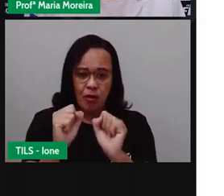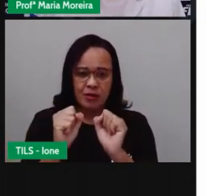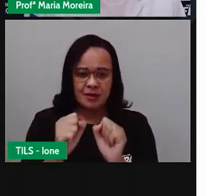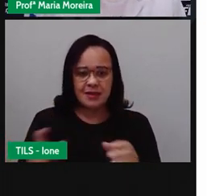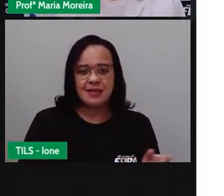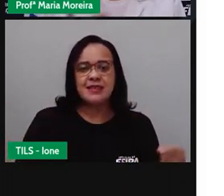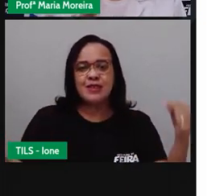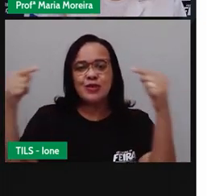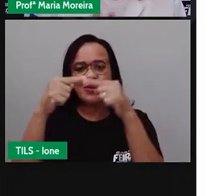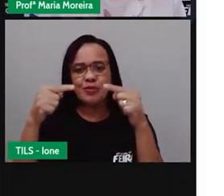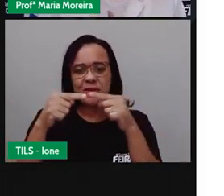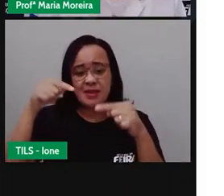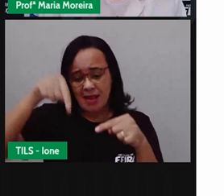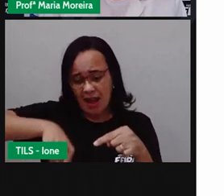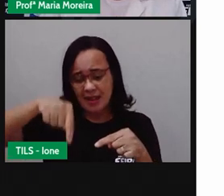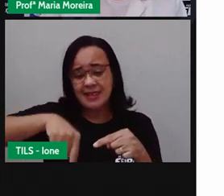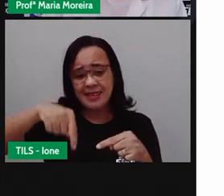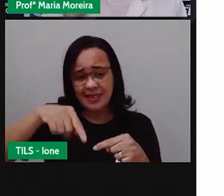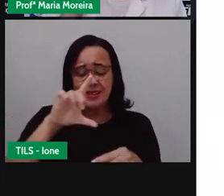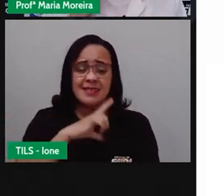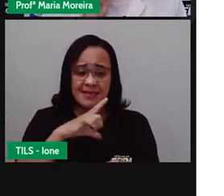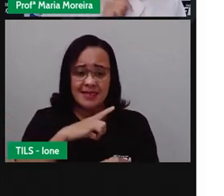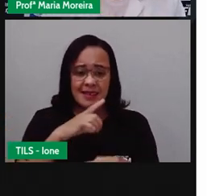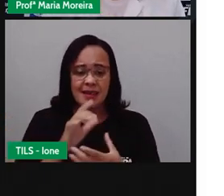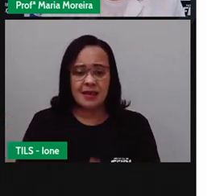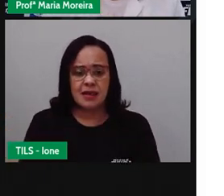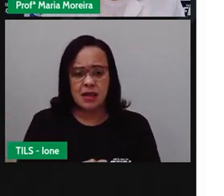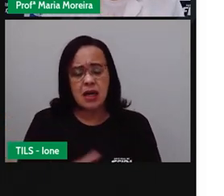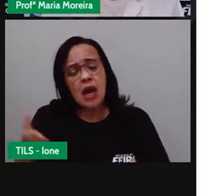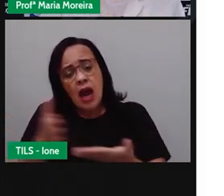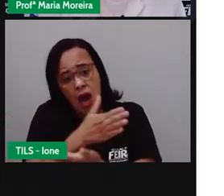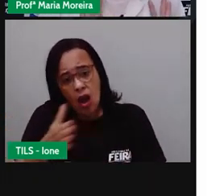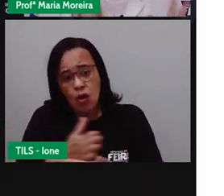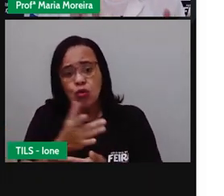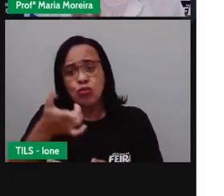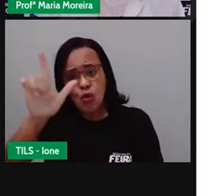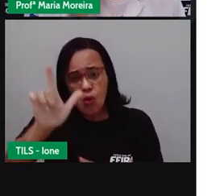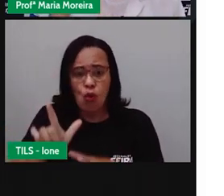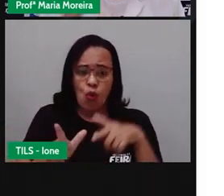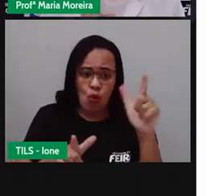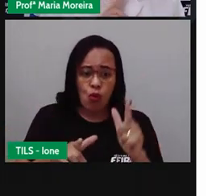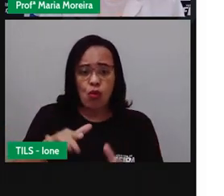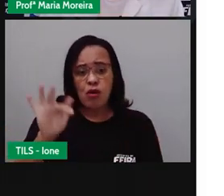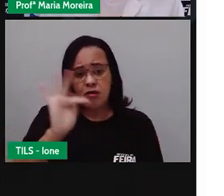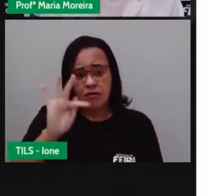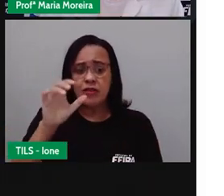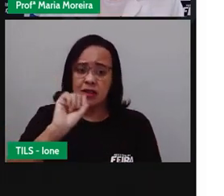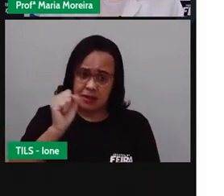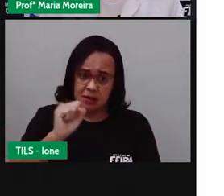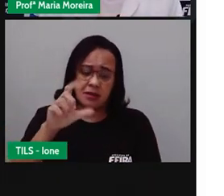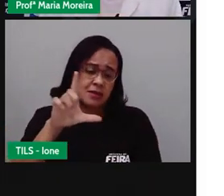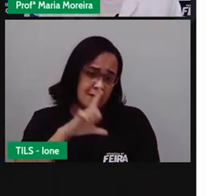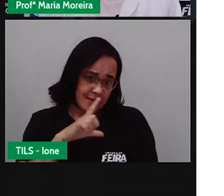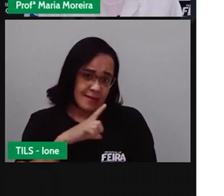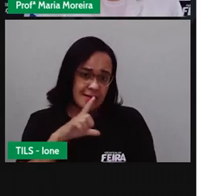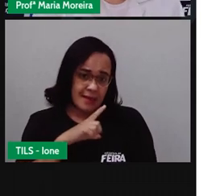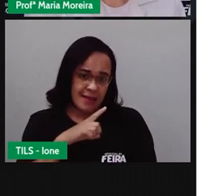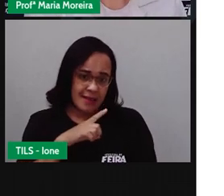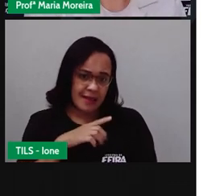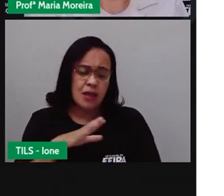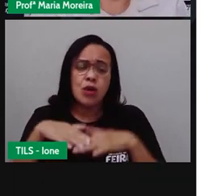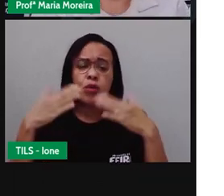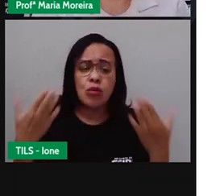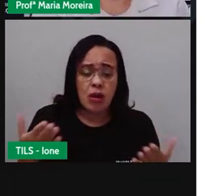Aqui em Feira, quais são os outros meios de transporte? uns que não estão aí que a gente vê aqui, que inclusive a gente já tratou sobre eles aqui.